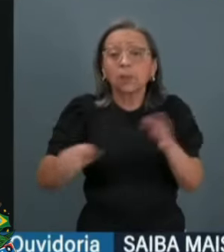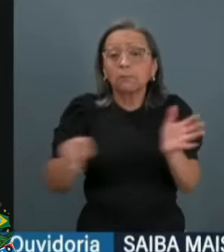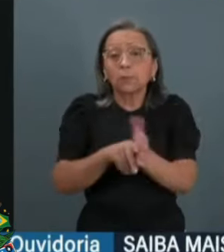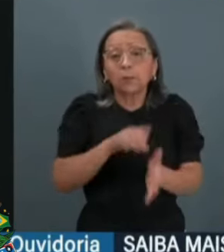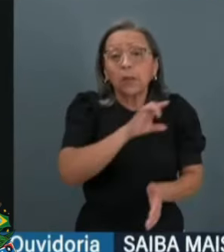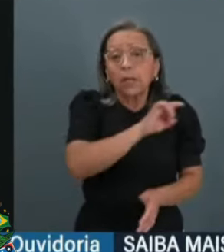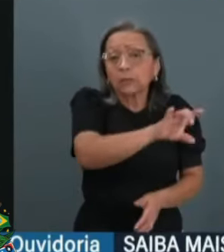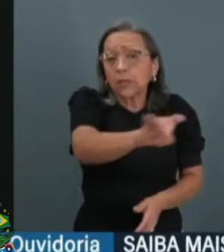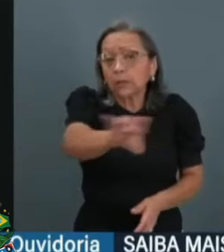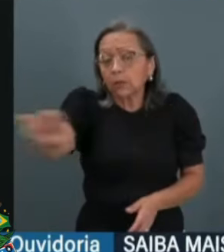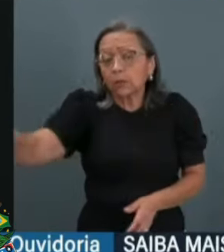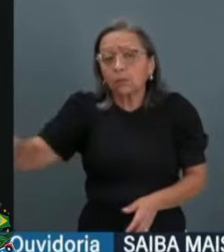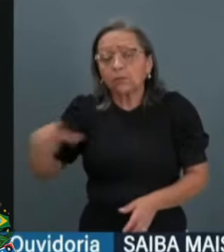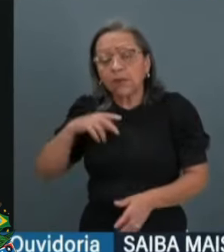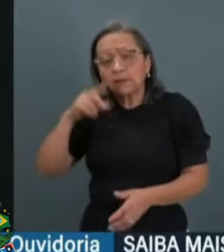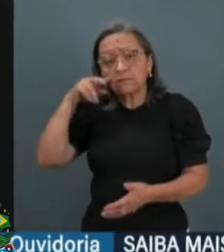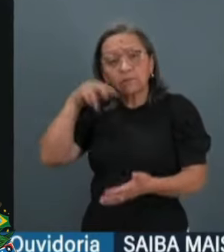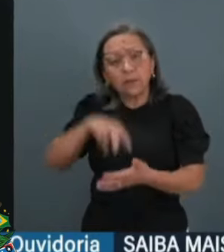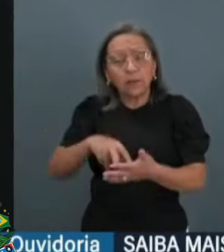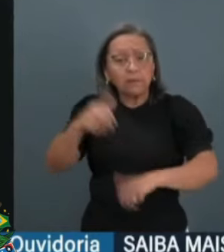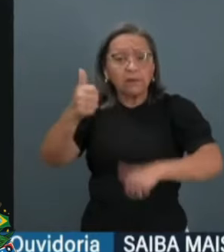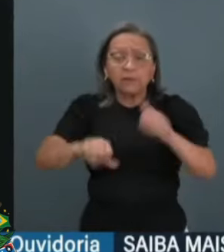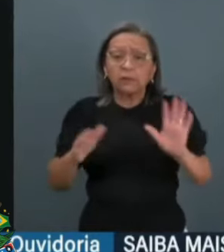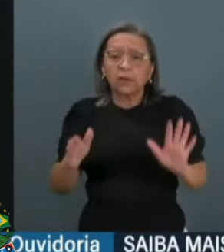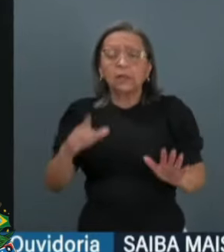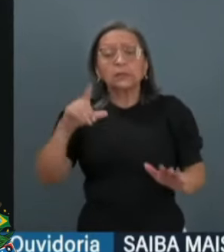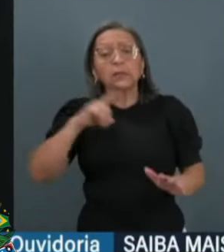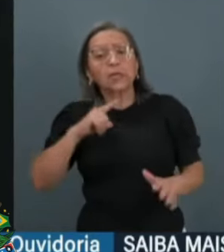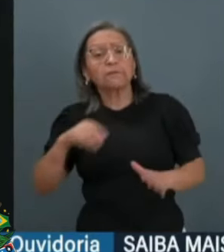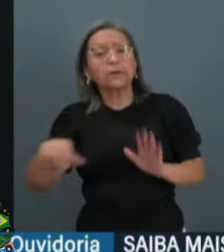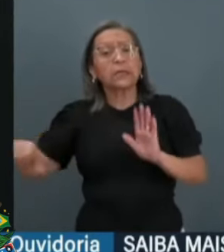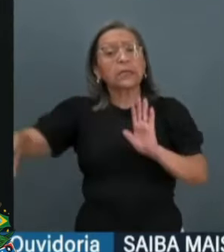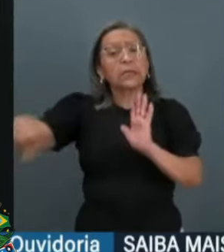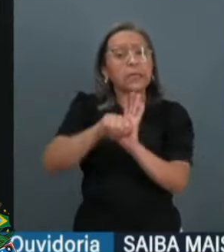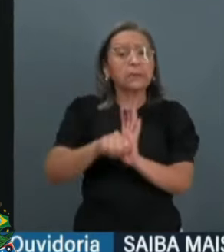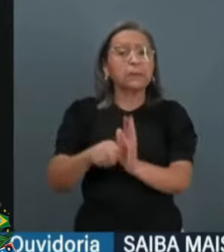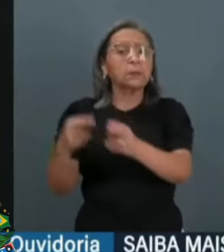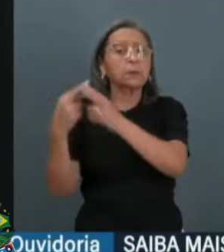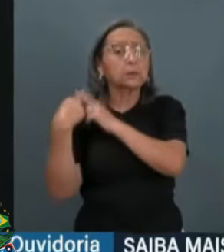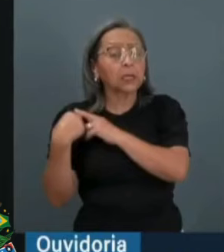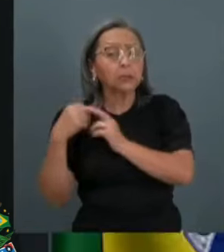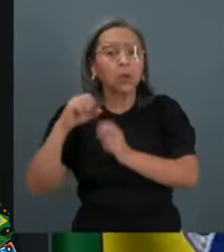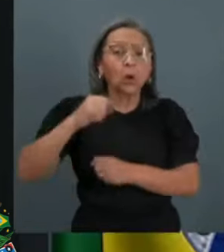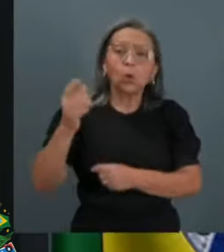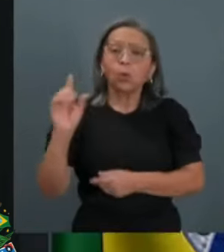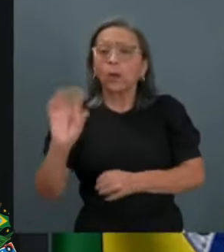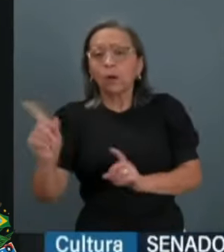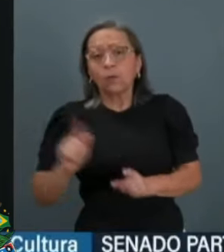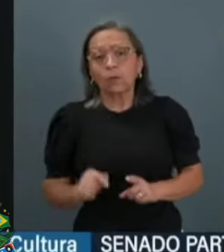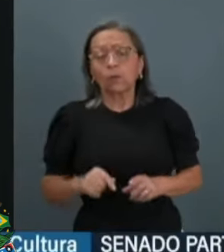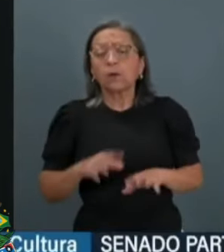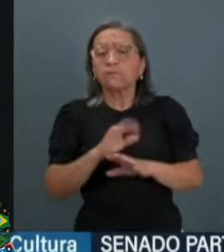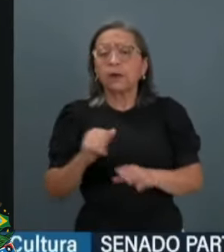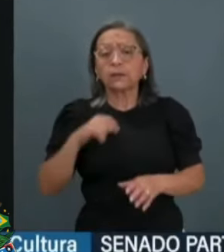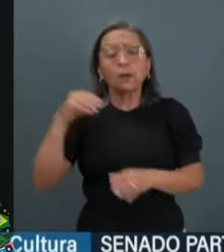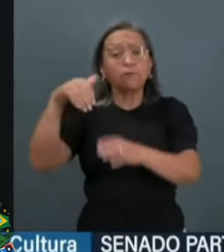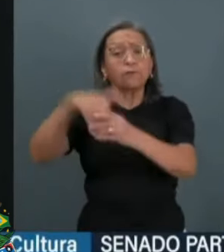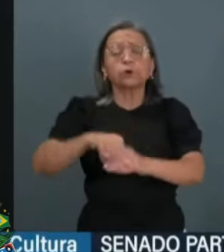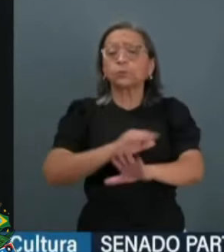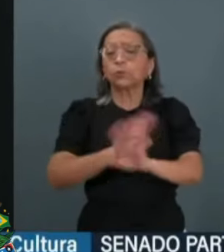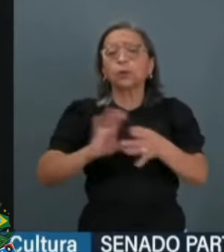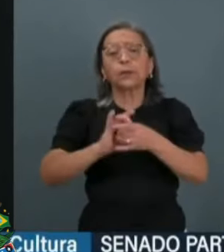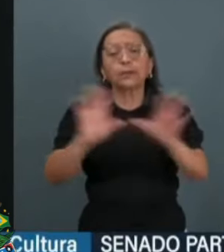Cada um olha para os fatos e vai verificar. Houve crime de responsabilidade, não houve crime de responsabilidade. E vai dar o seu voto